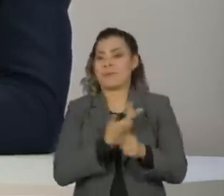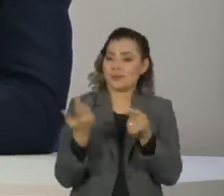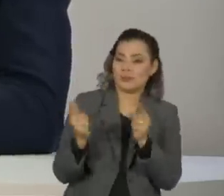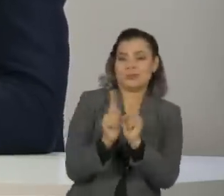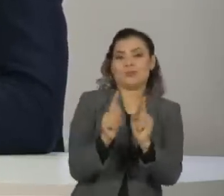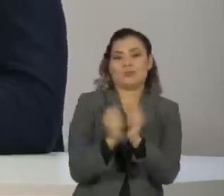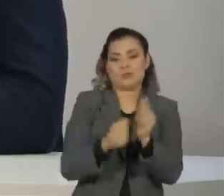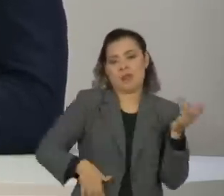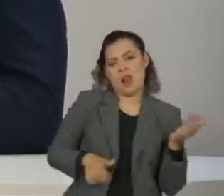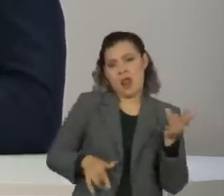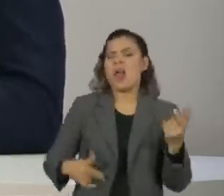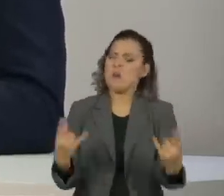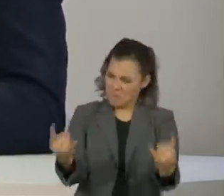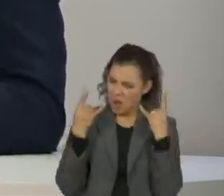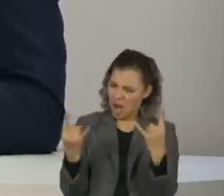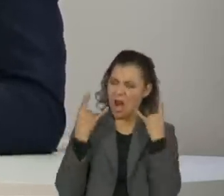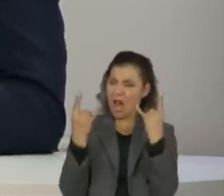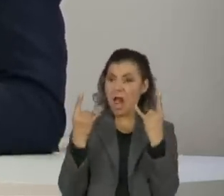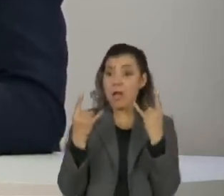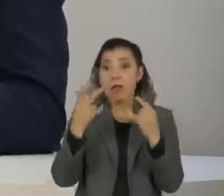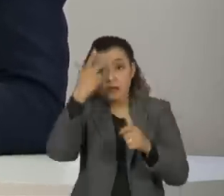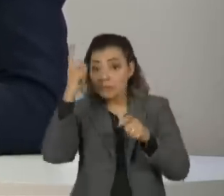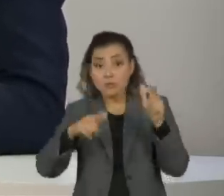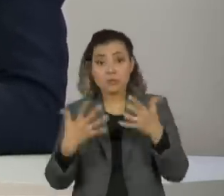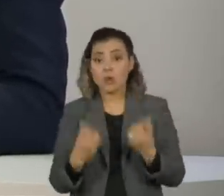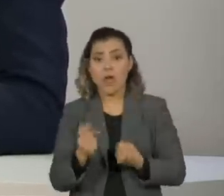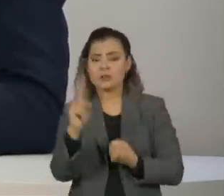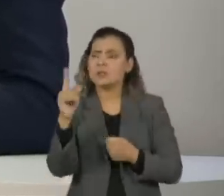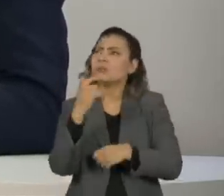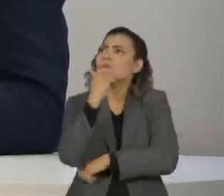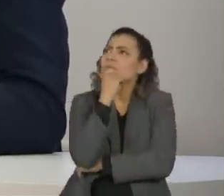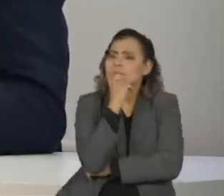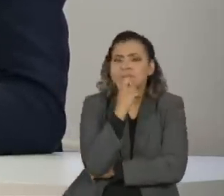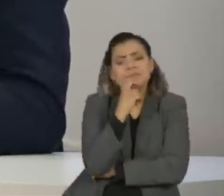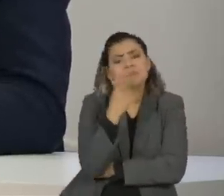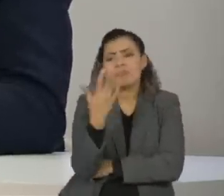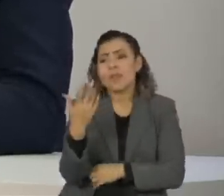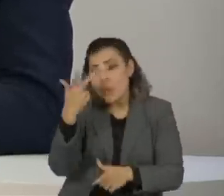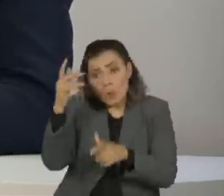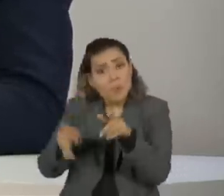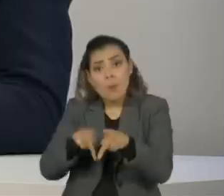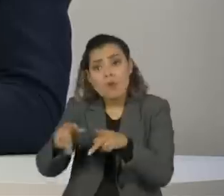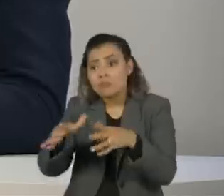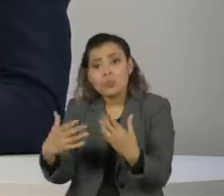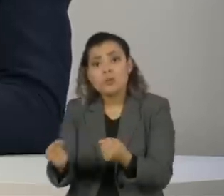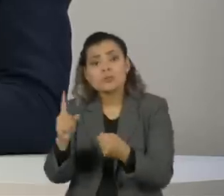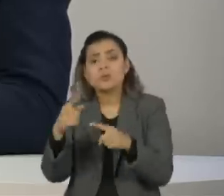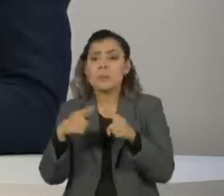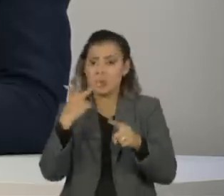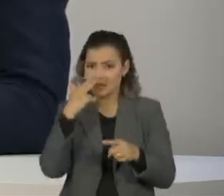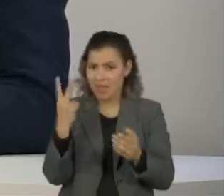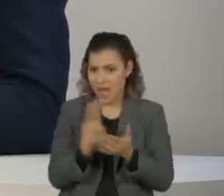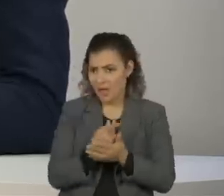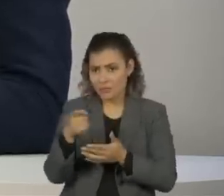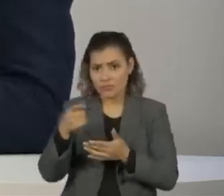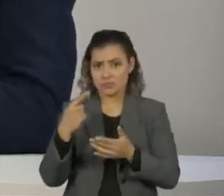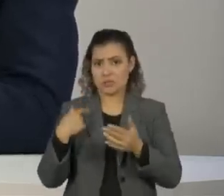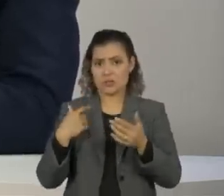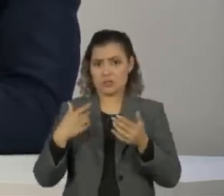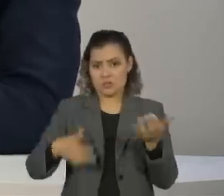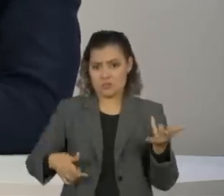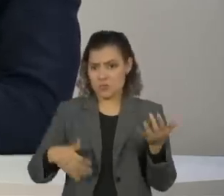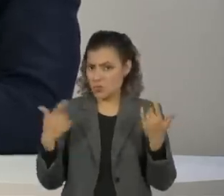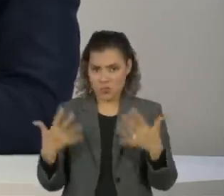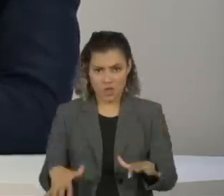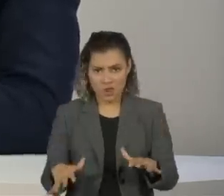pesado e tal, o pessoal não aceitou. A pergunta que eu te faço é, há quem diga que escalaram errado, que você não deveria estar ali. Você